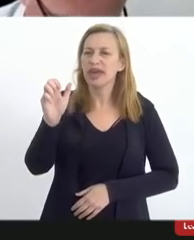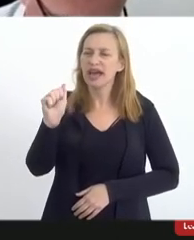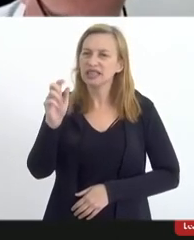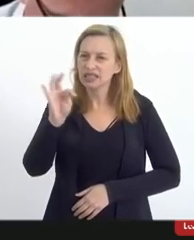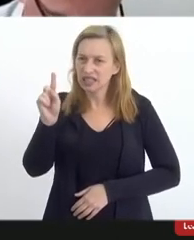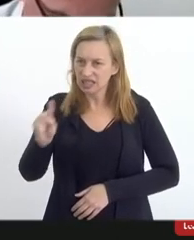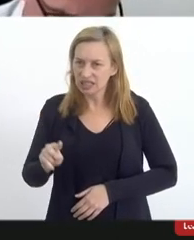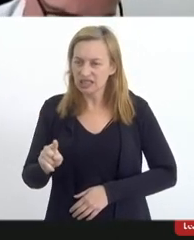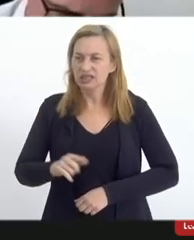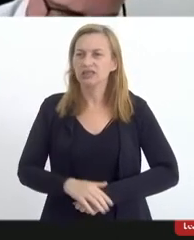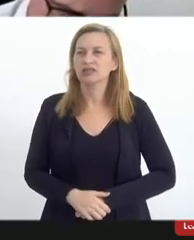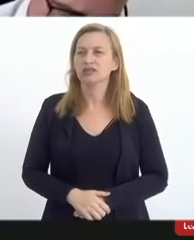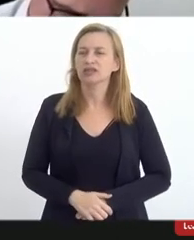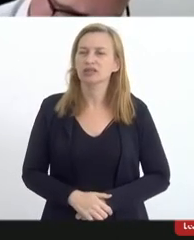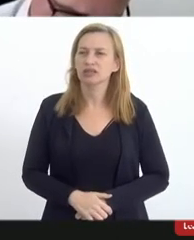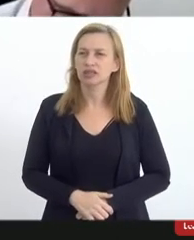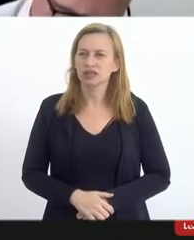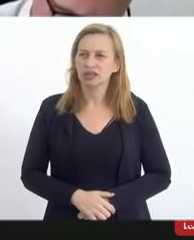Beatriz Leal